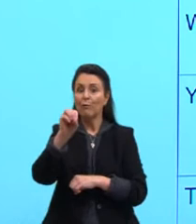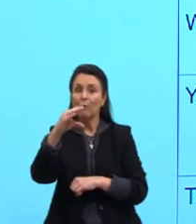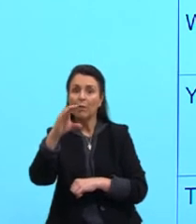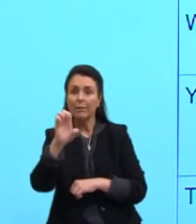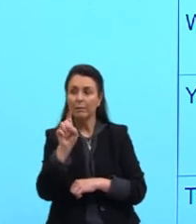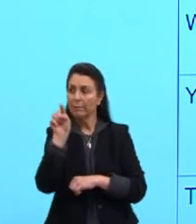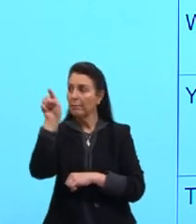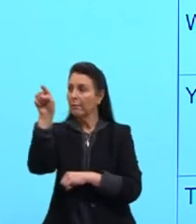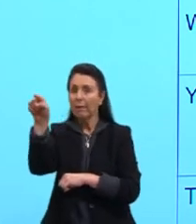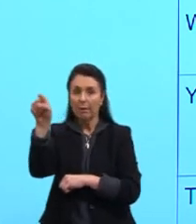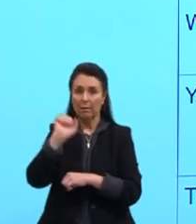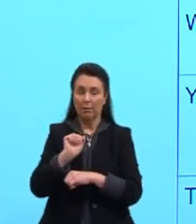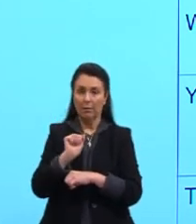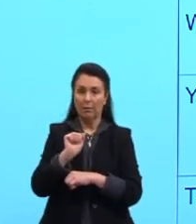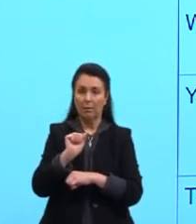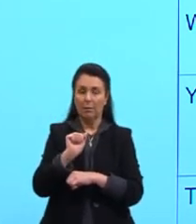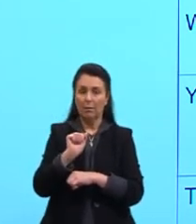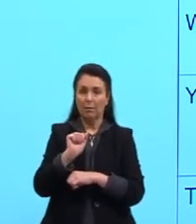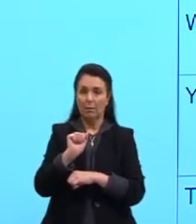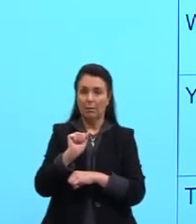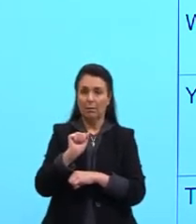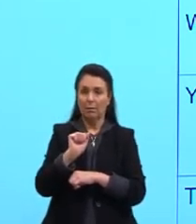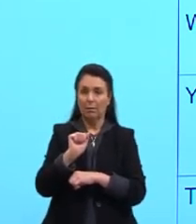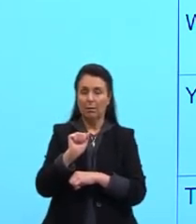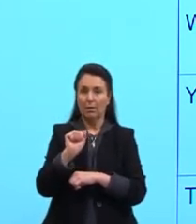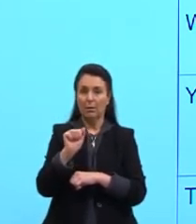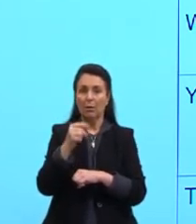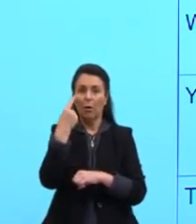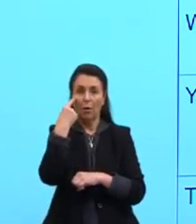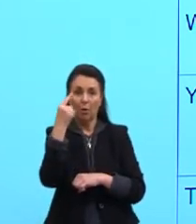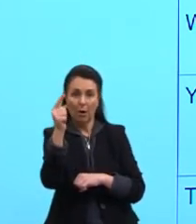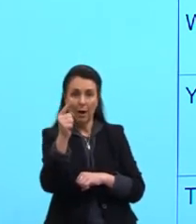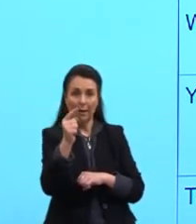Him, him, lhe, o, a, ele.